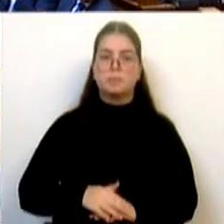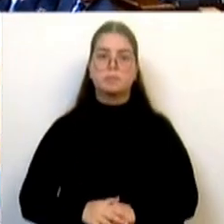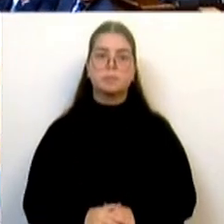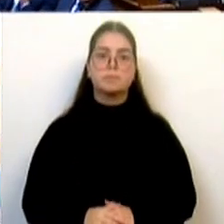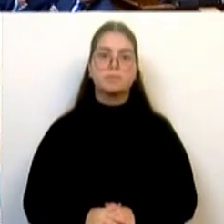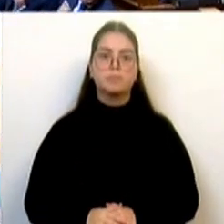Obrigado. Obrigada.